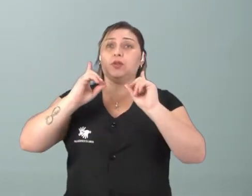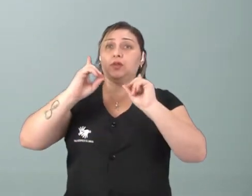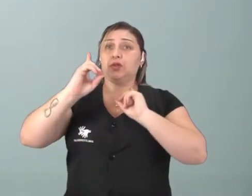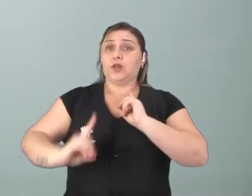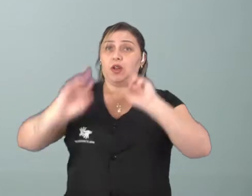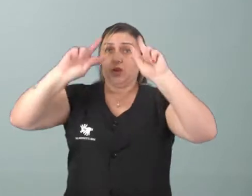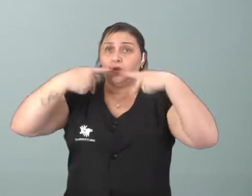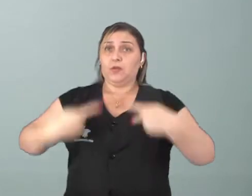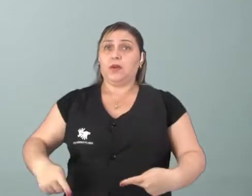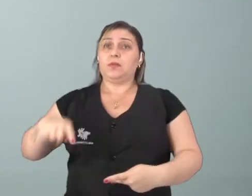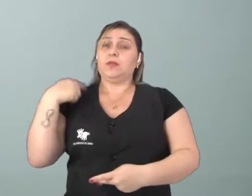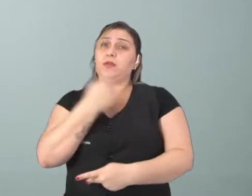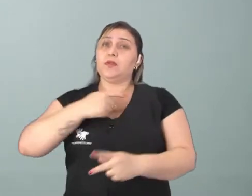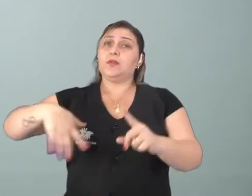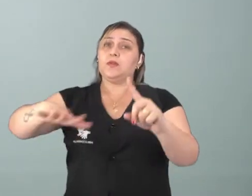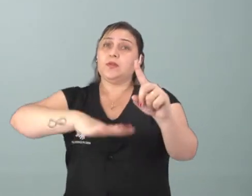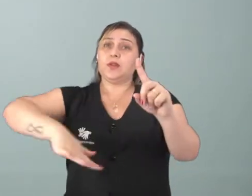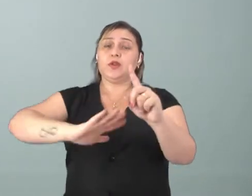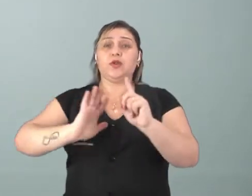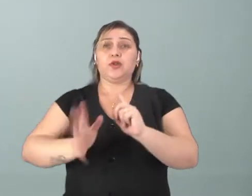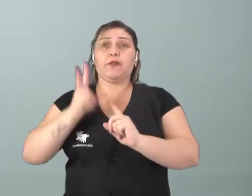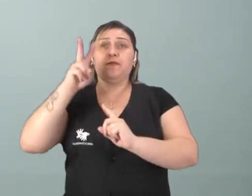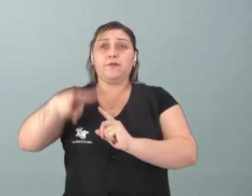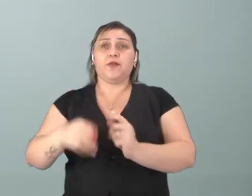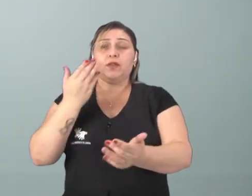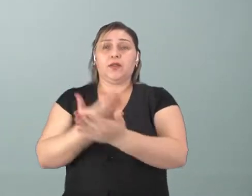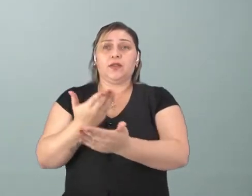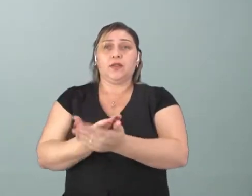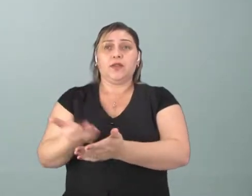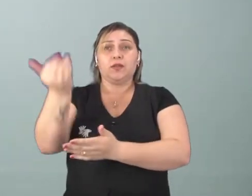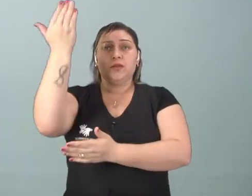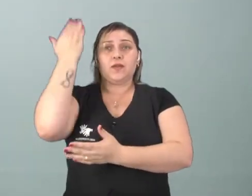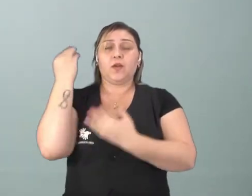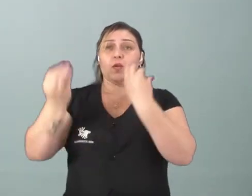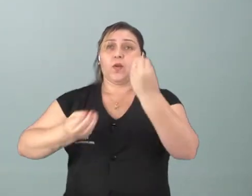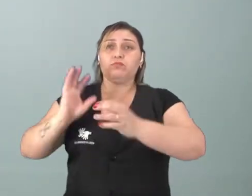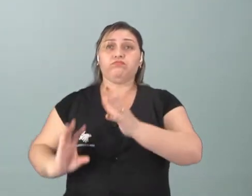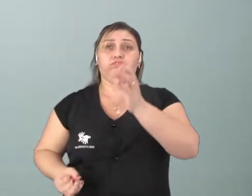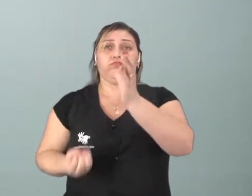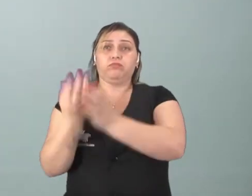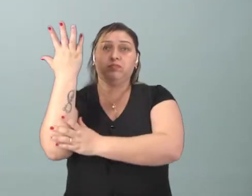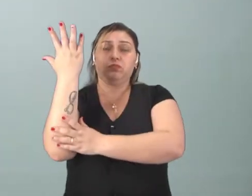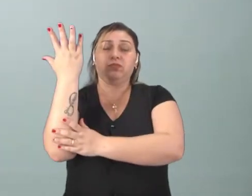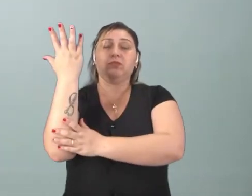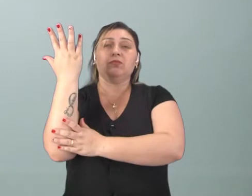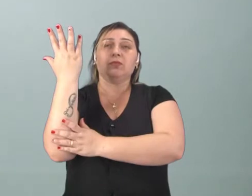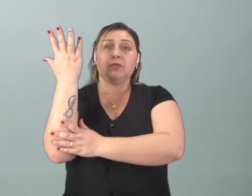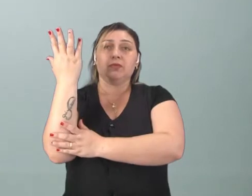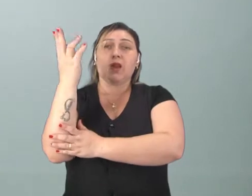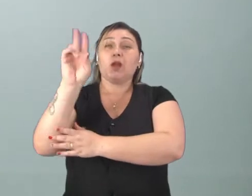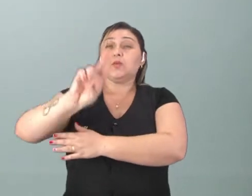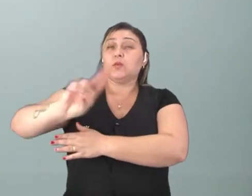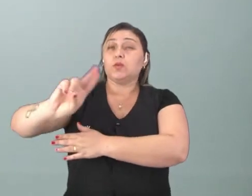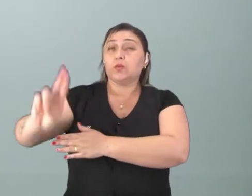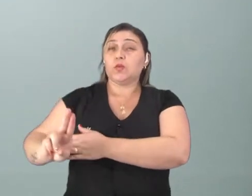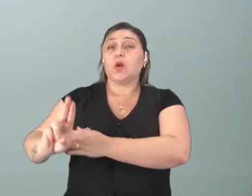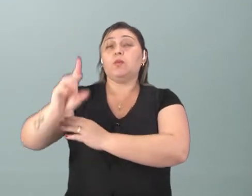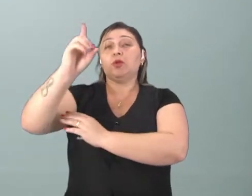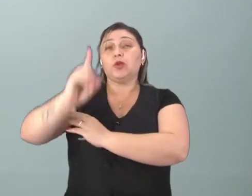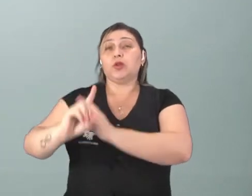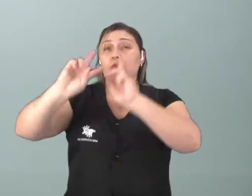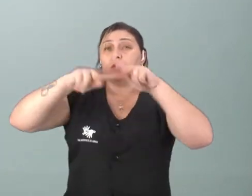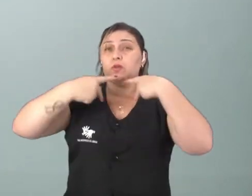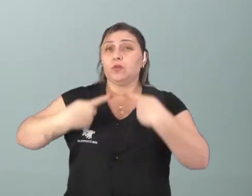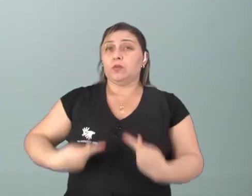para a nossa sociedade. A gente já viu em aulas passadas como que surge essa nomenclatura de direitos humanos,